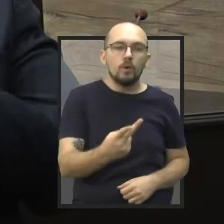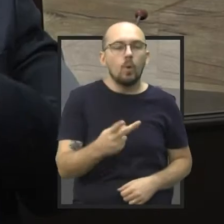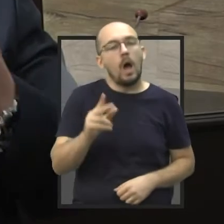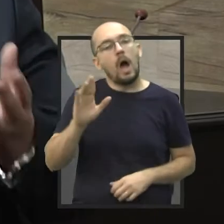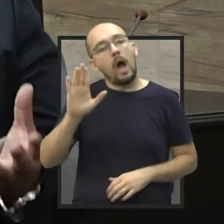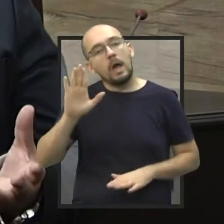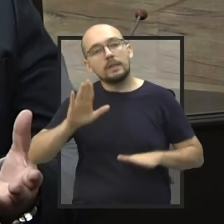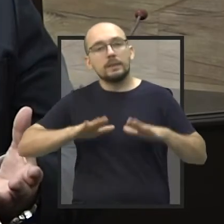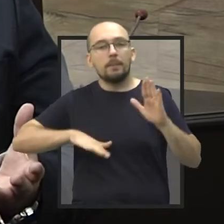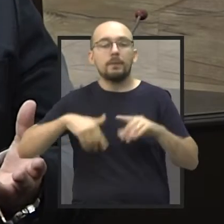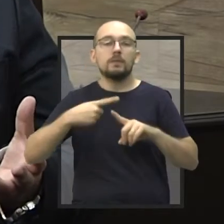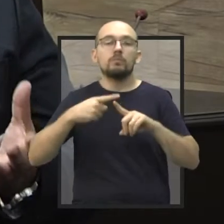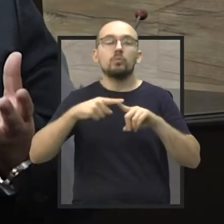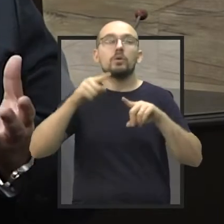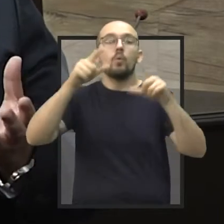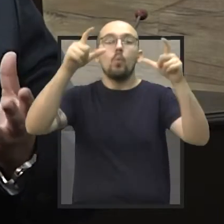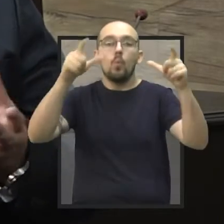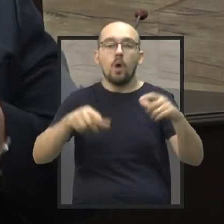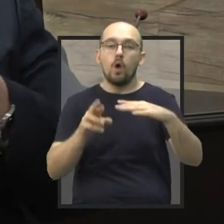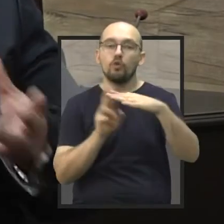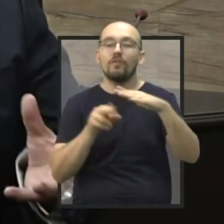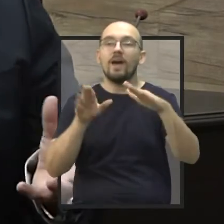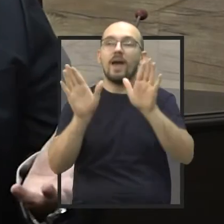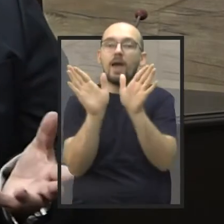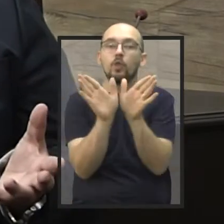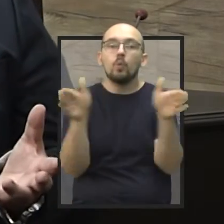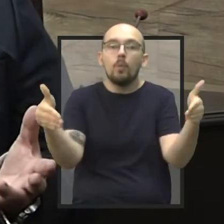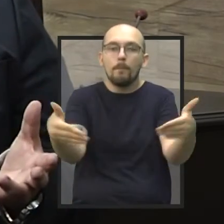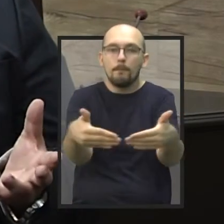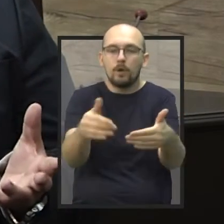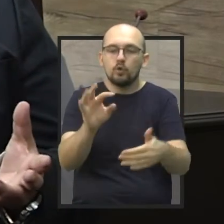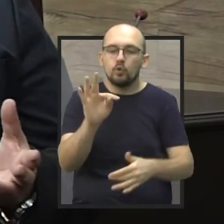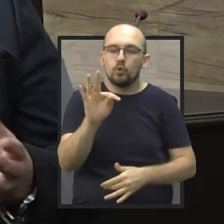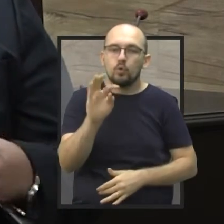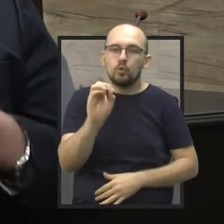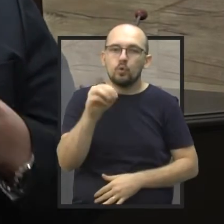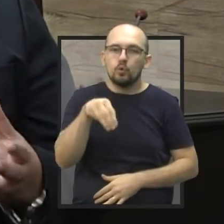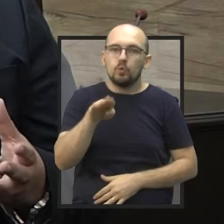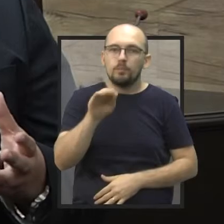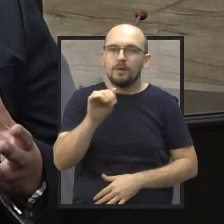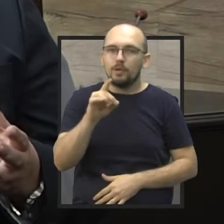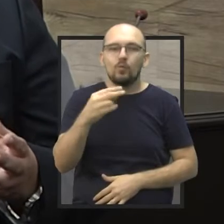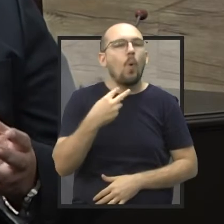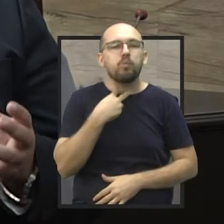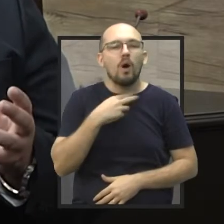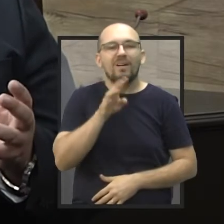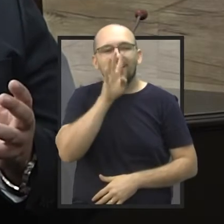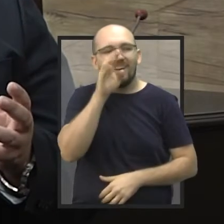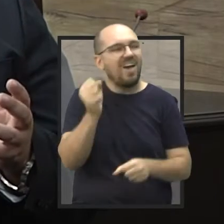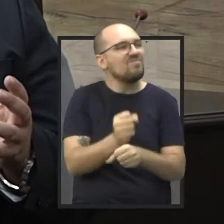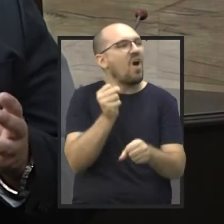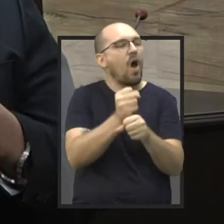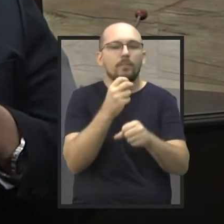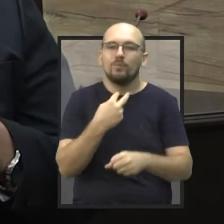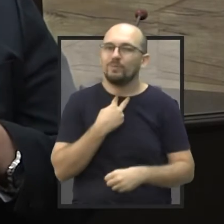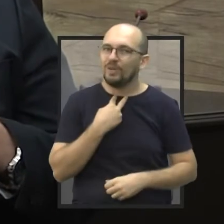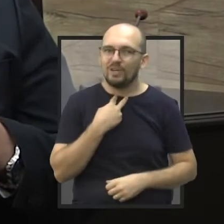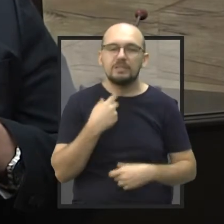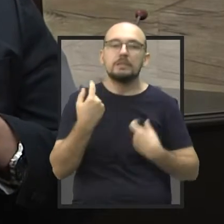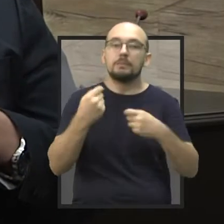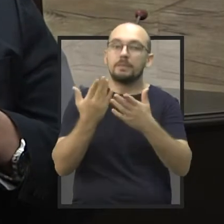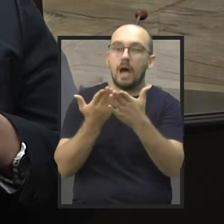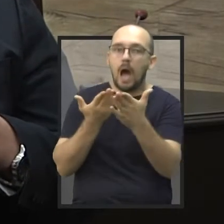estrutura, porque é um prédio tombado, então não pode chegar lá e simplesmente fazer a reforma. Tem que ter uma aprovação disso. Então, já foi